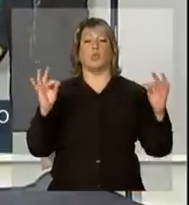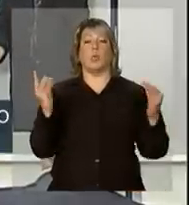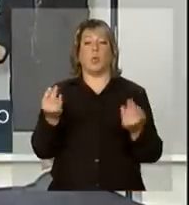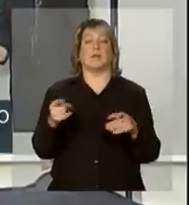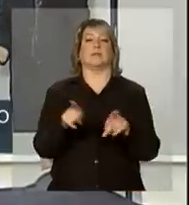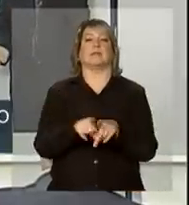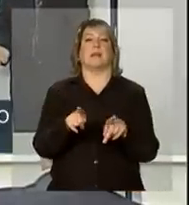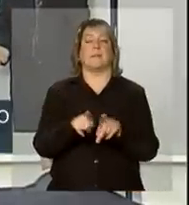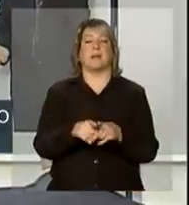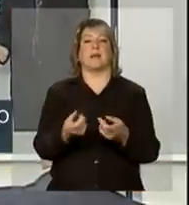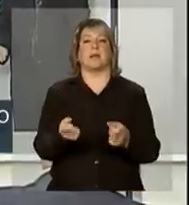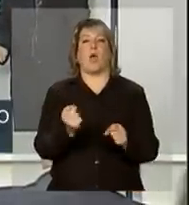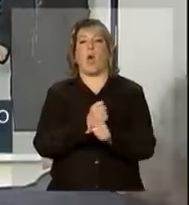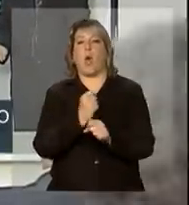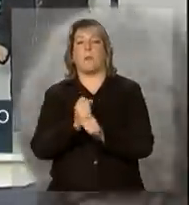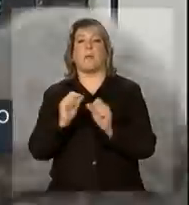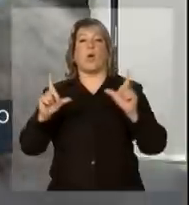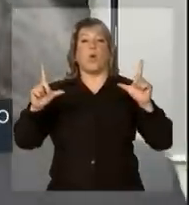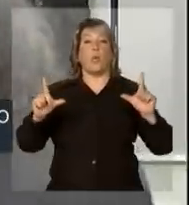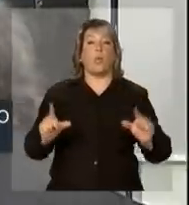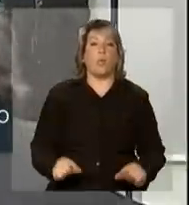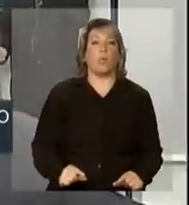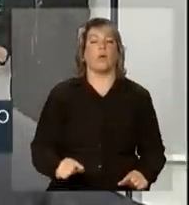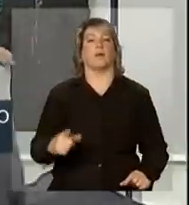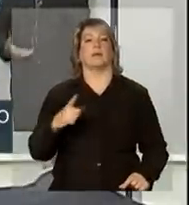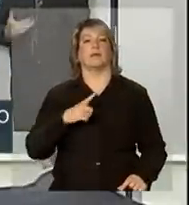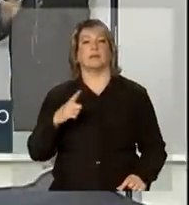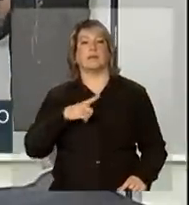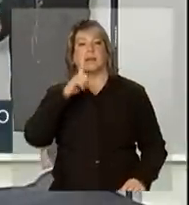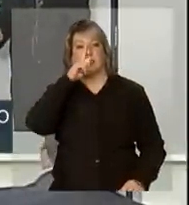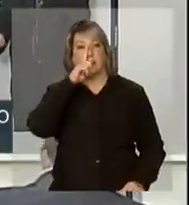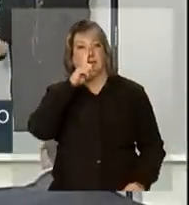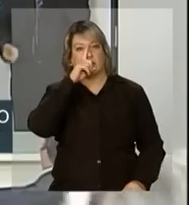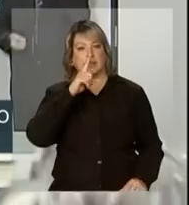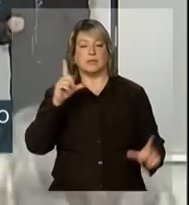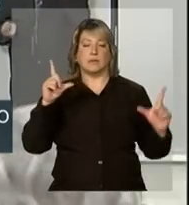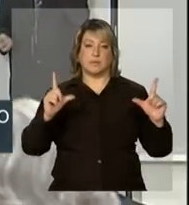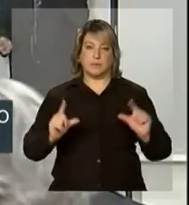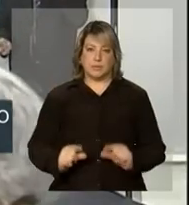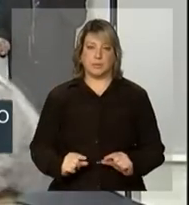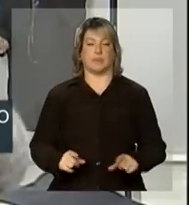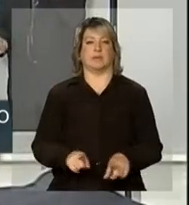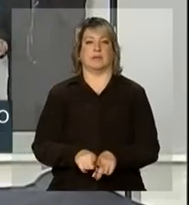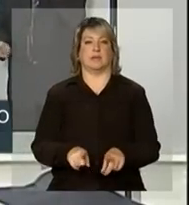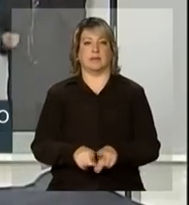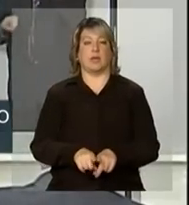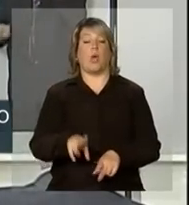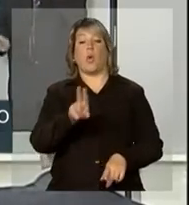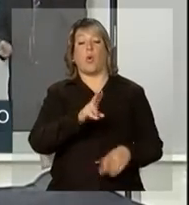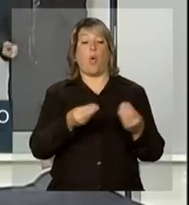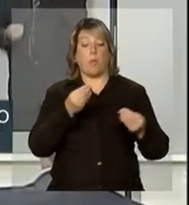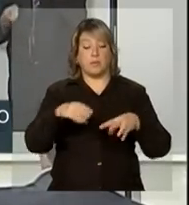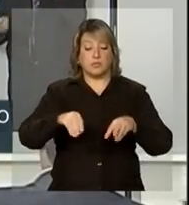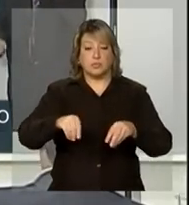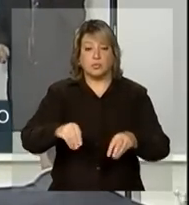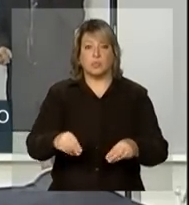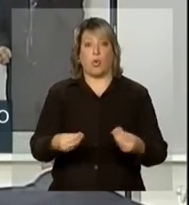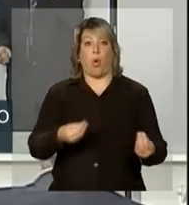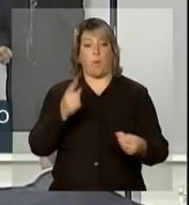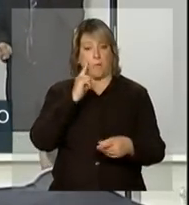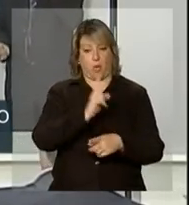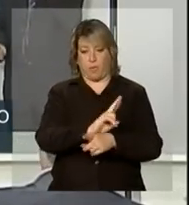de redução de riscos que têm sido realizadas, todas as ações de caráter de uso do solo, de planejamento, de